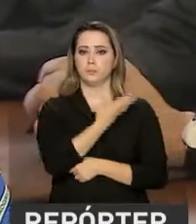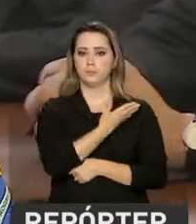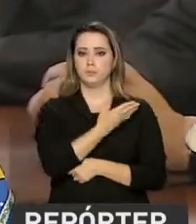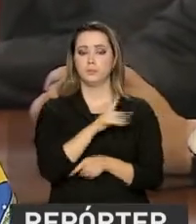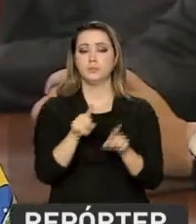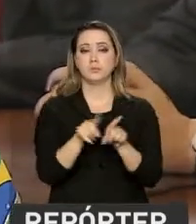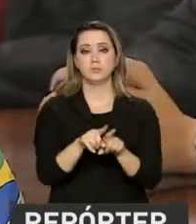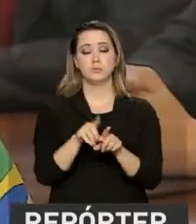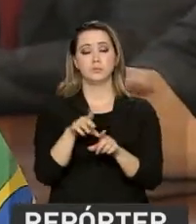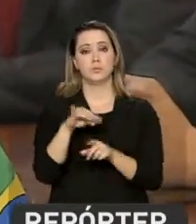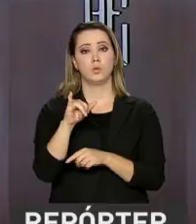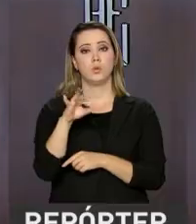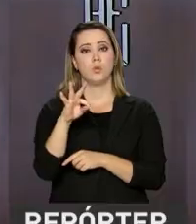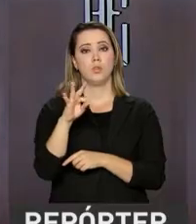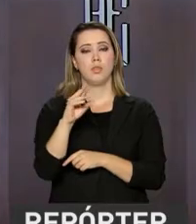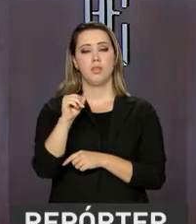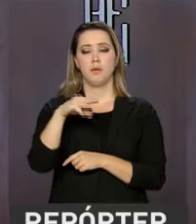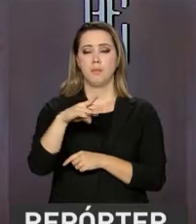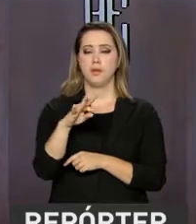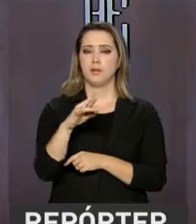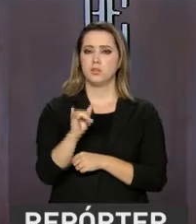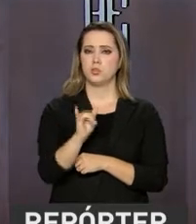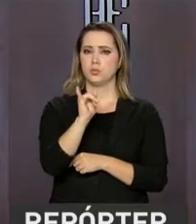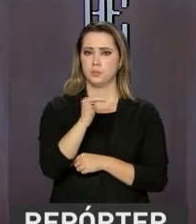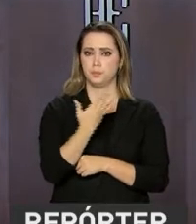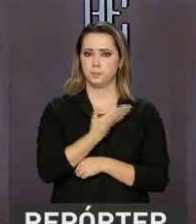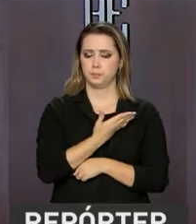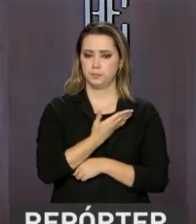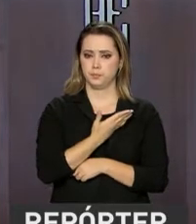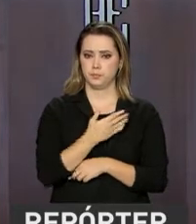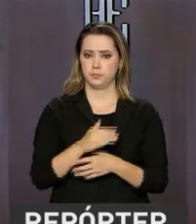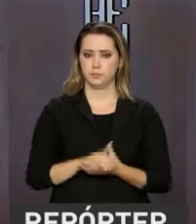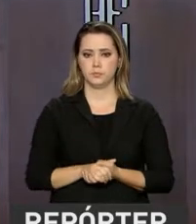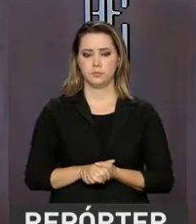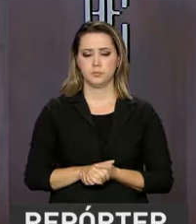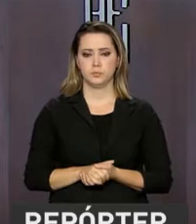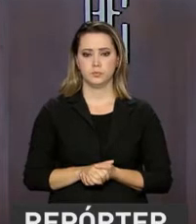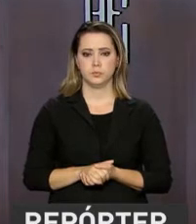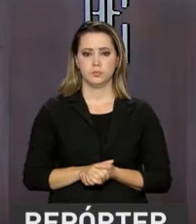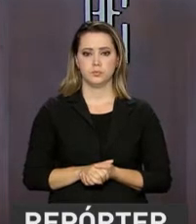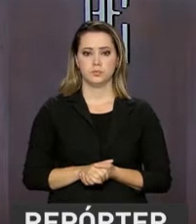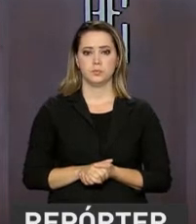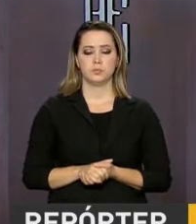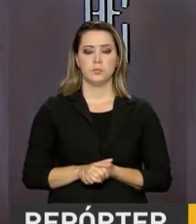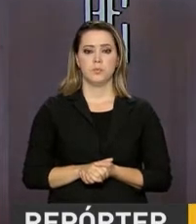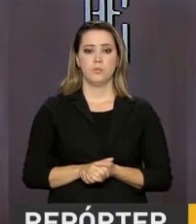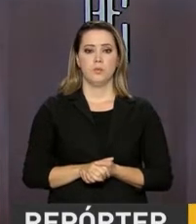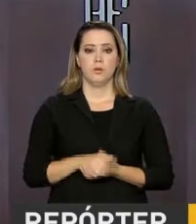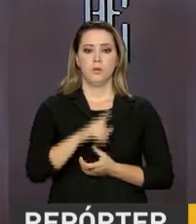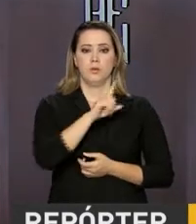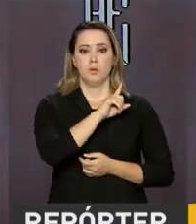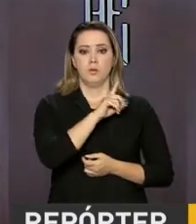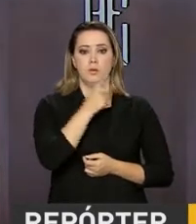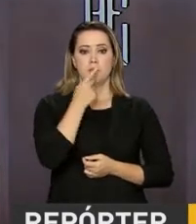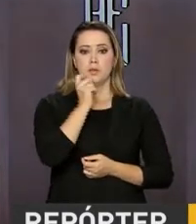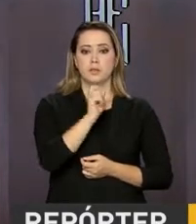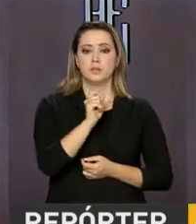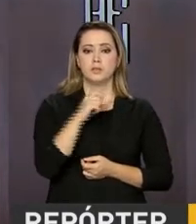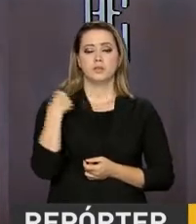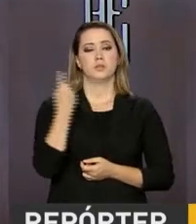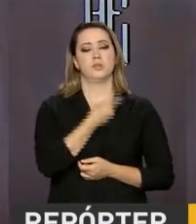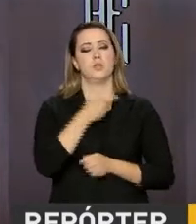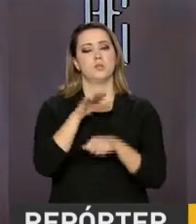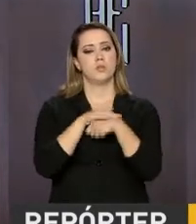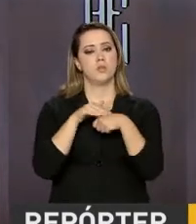Ferreira, no Itamaraty. Nossa conversa vem na sequência de uma reunião muito importante acontecida aqui no